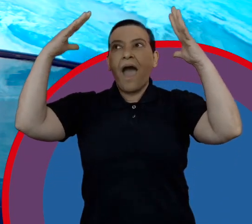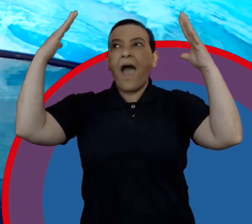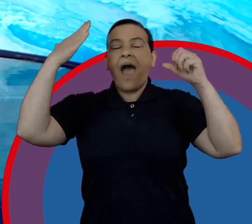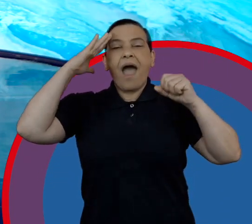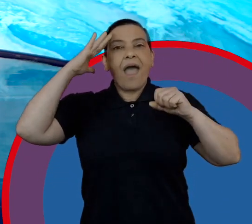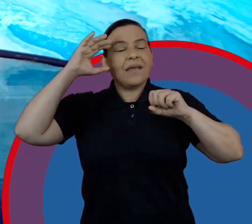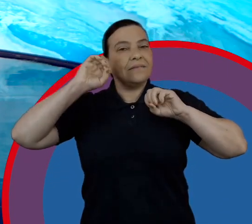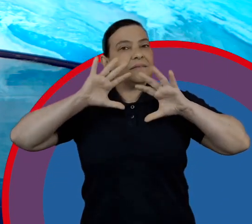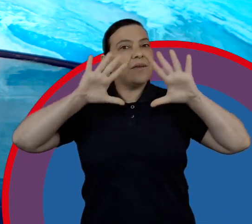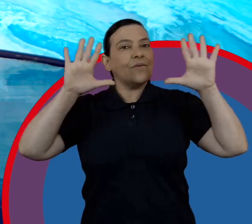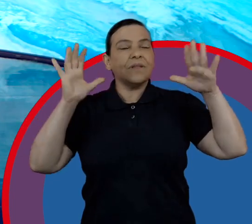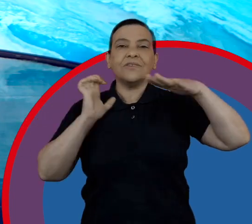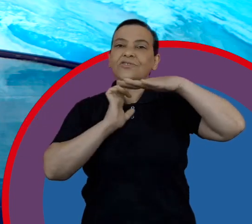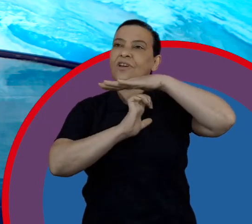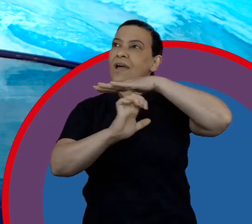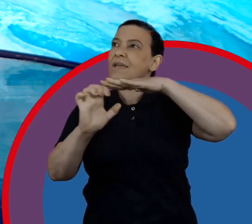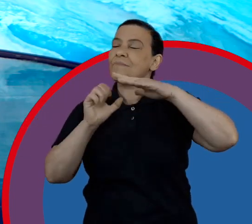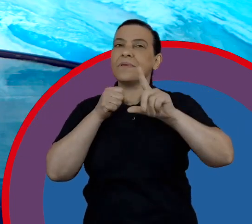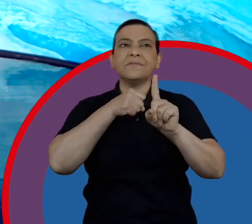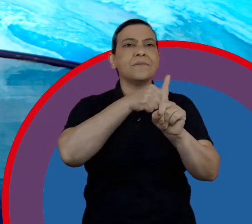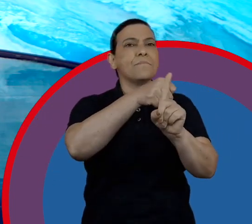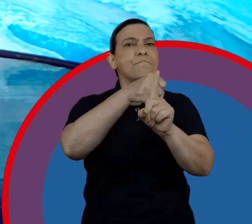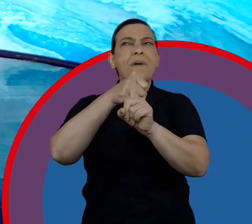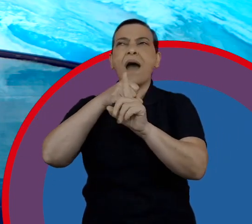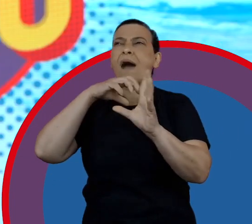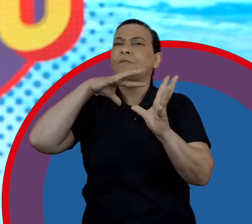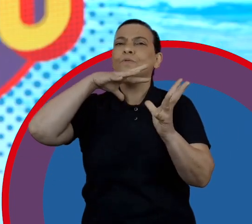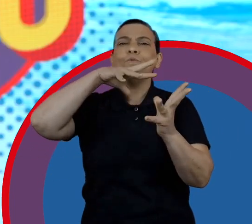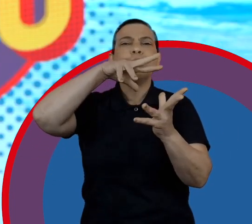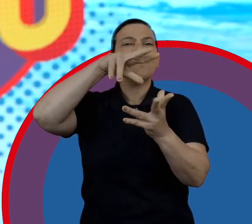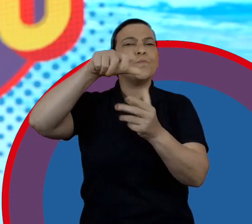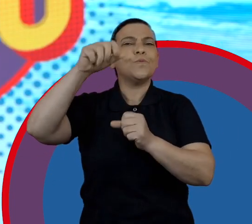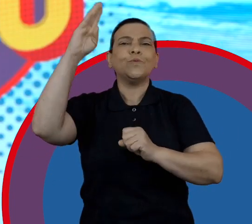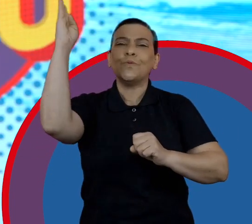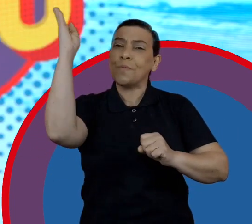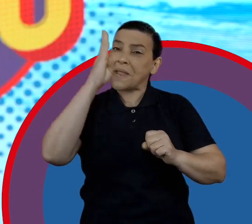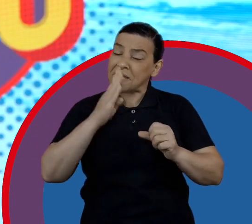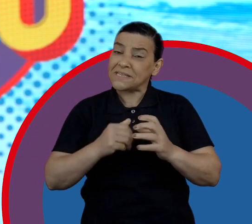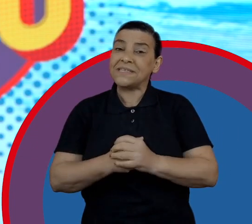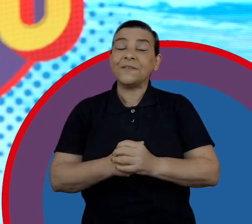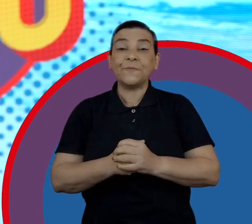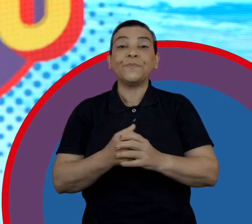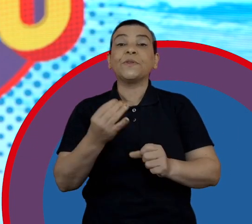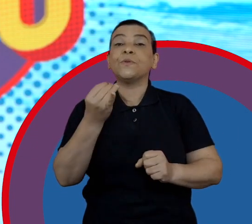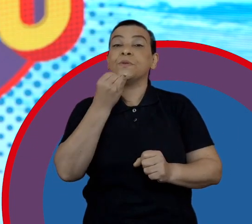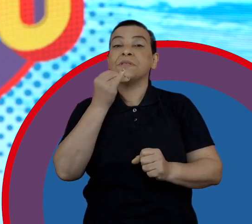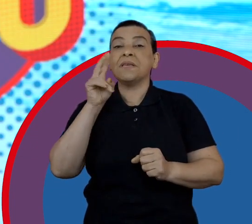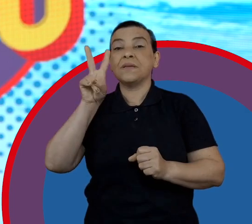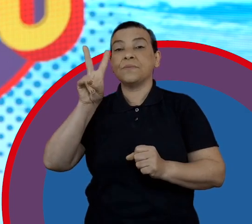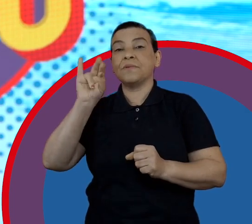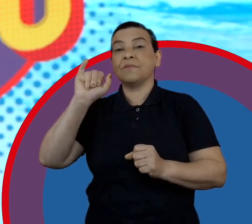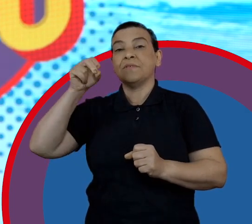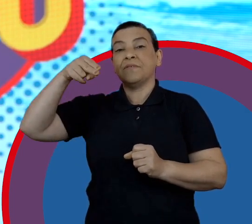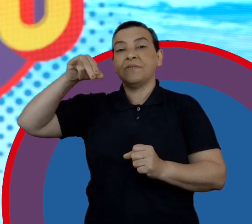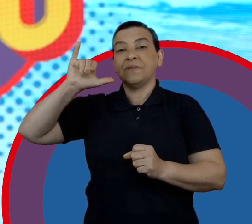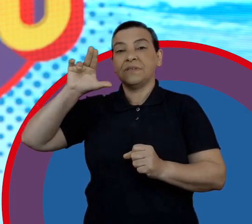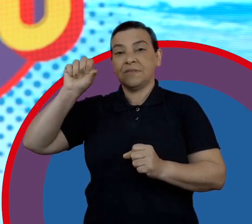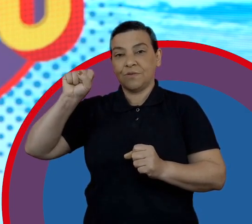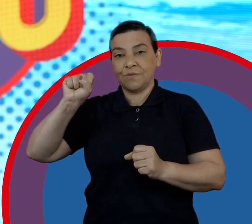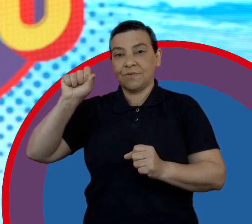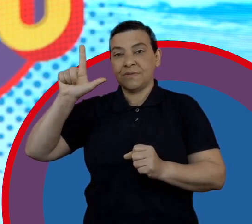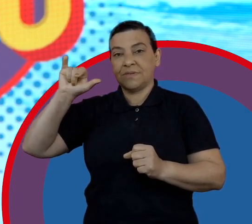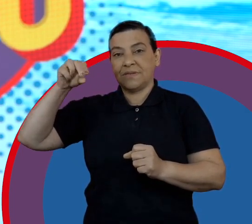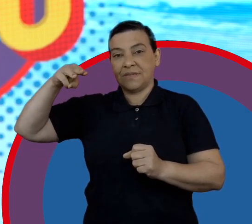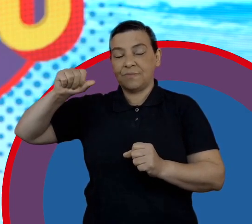que essa companhia tem causado no mundo e no Brasil. Um dos exemplos é do Vinícius Lima, que trabalha conosco até hoje